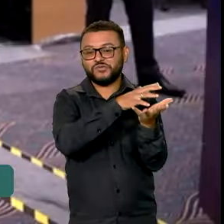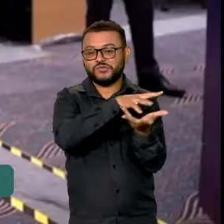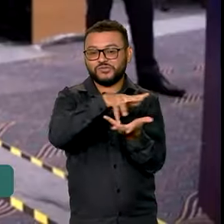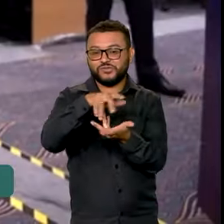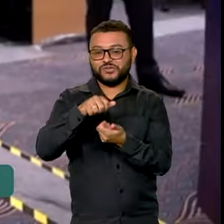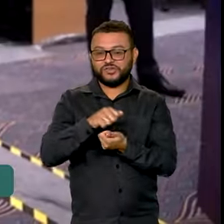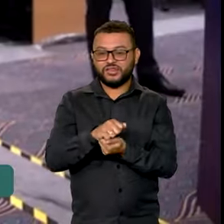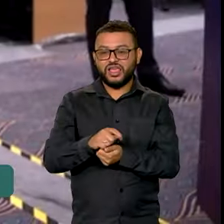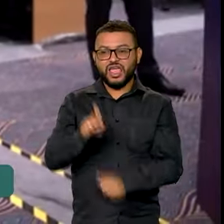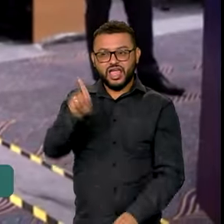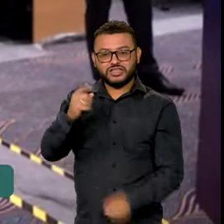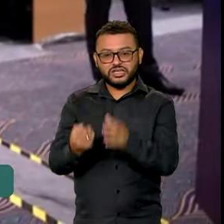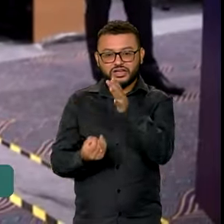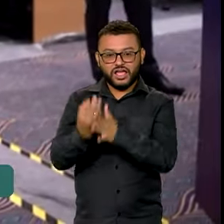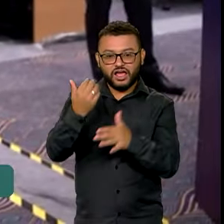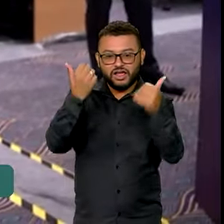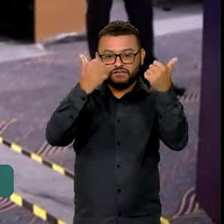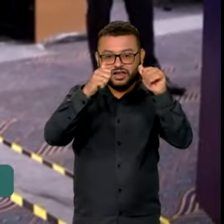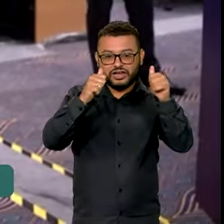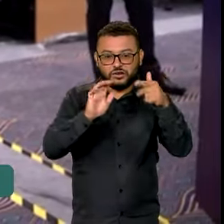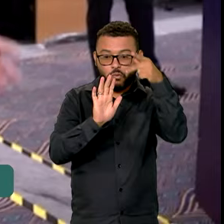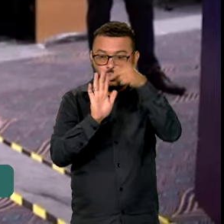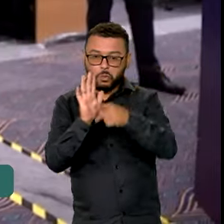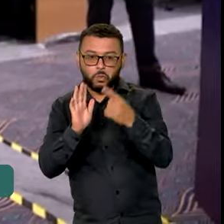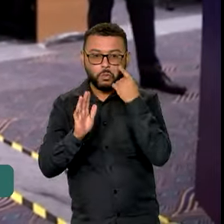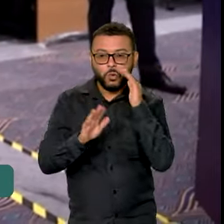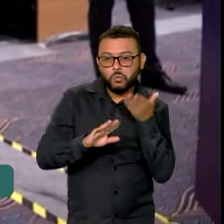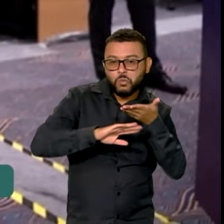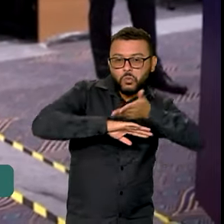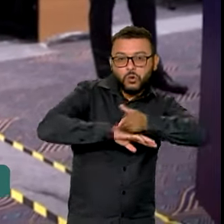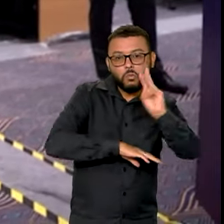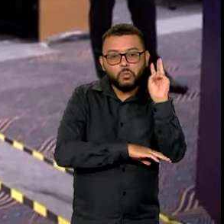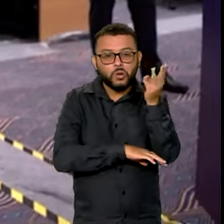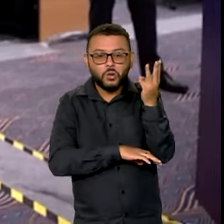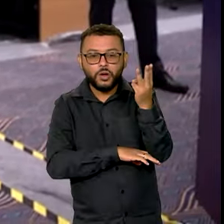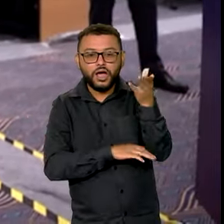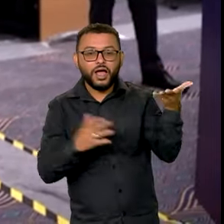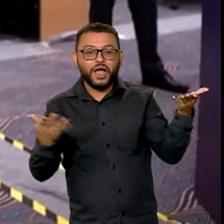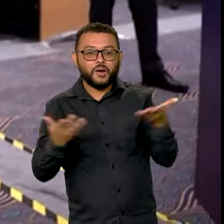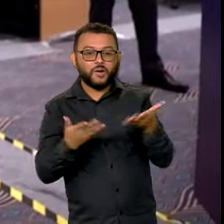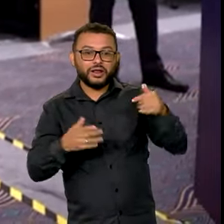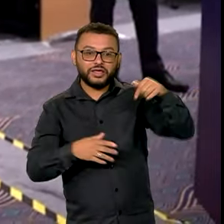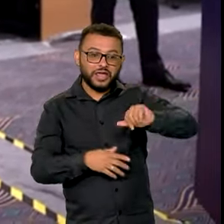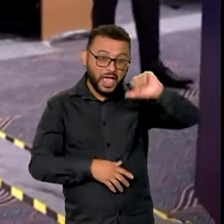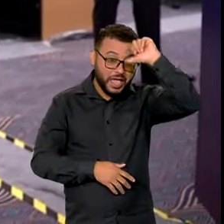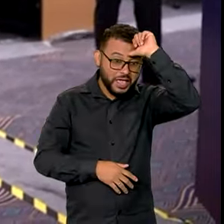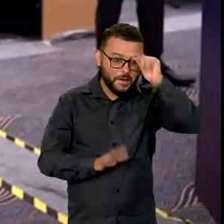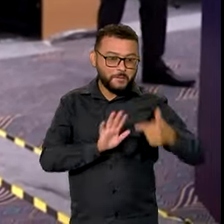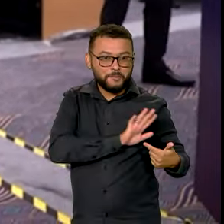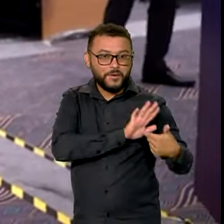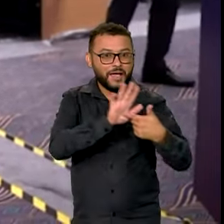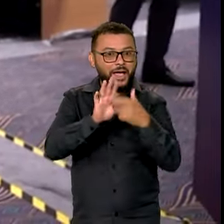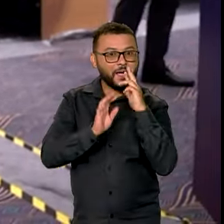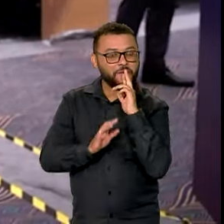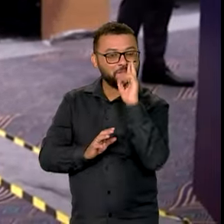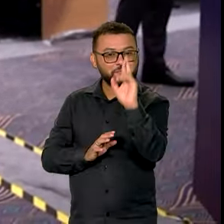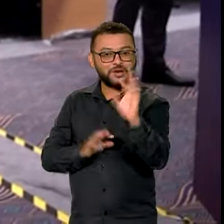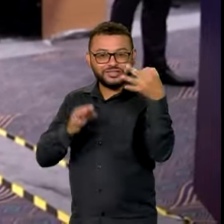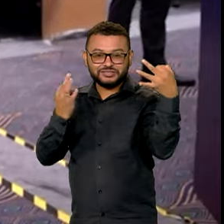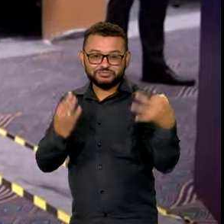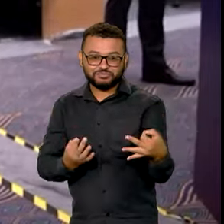Eles fizeram uma análise dos projetos, foram ao Maranhão e agora aqui em Nova Delhi estão nos apresentando o resultado.